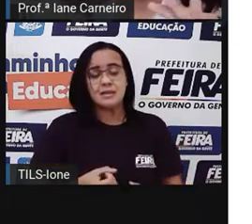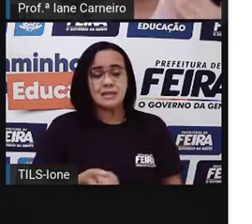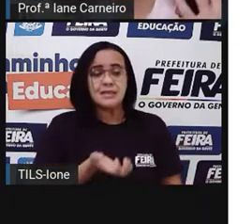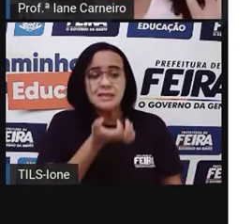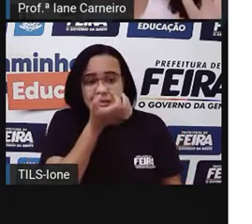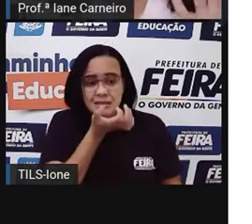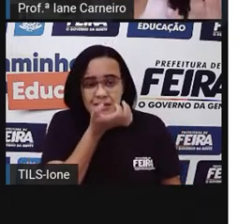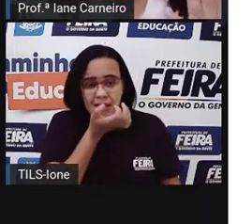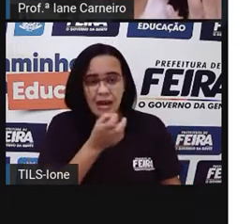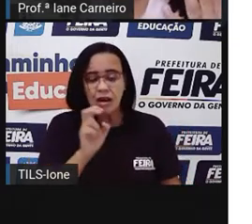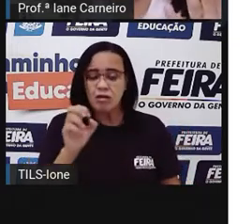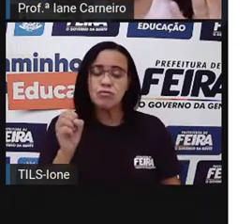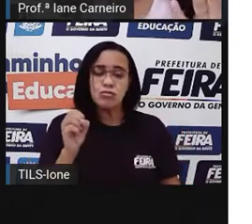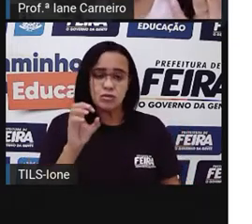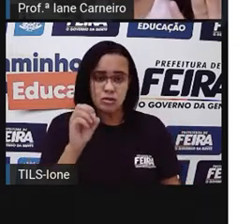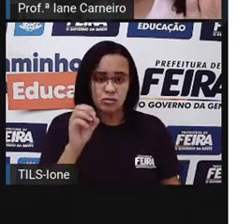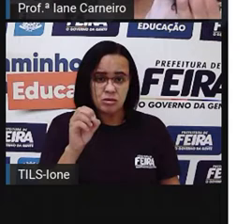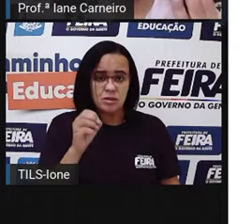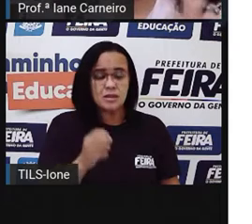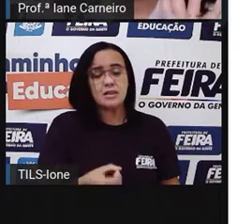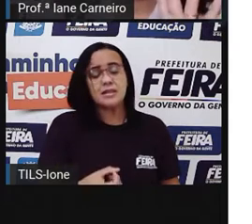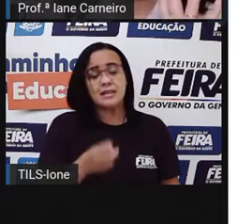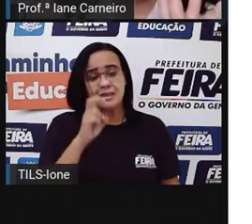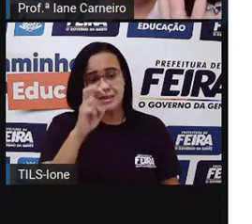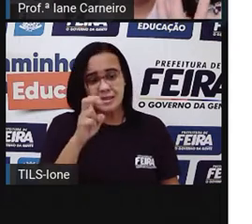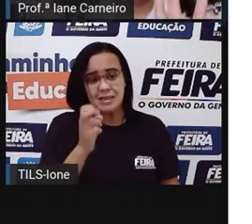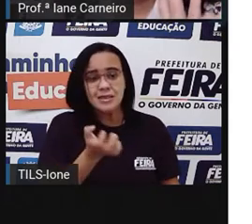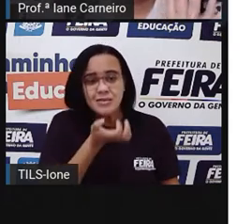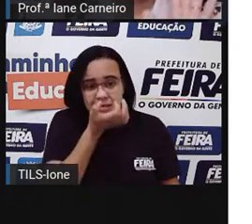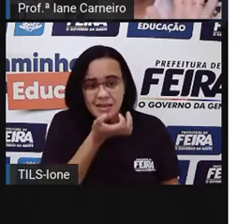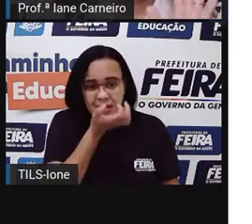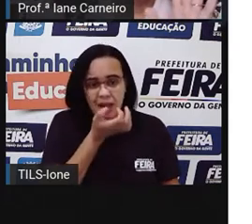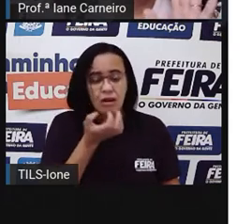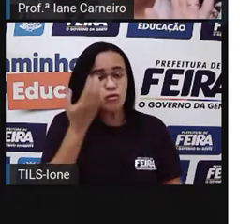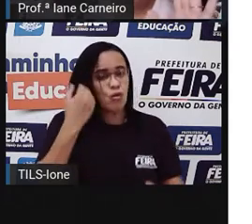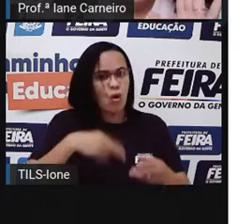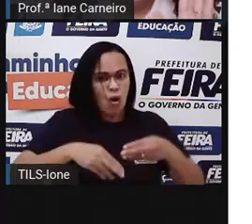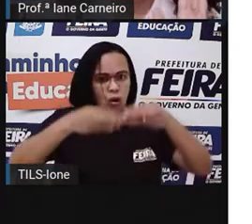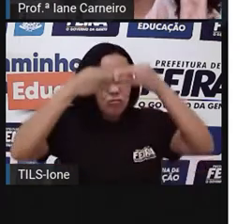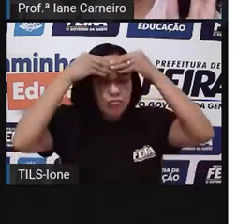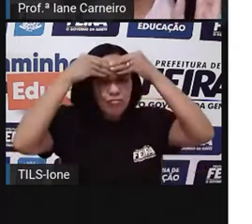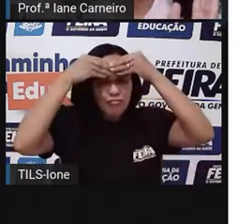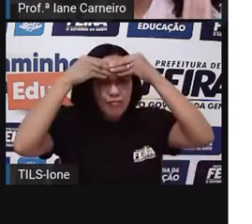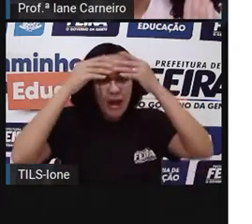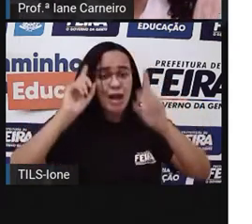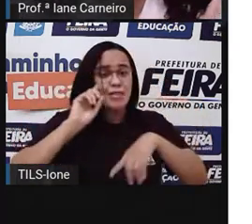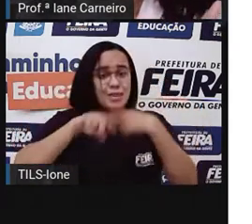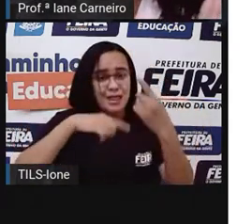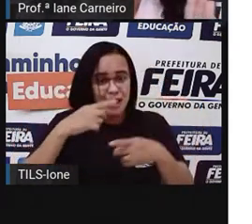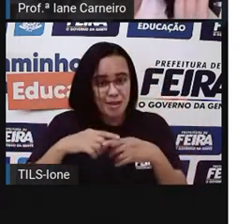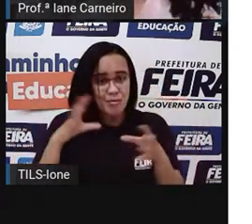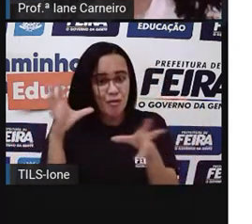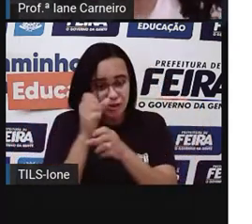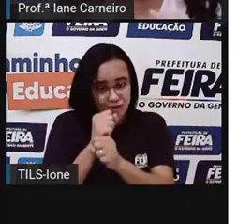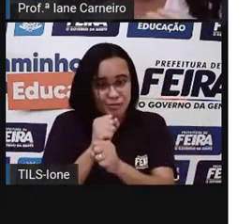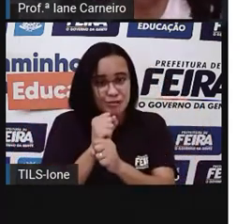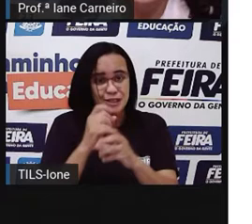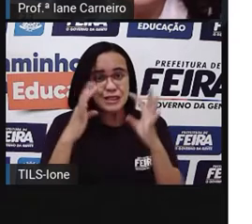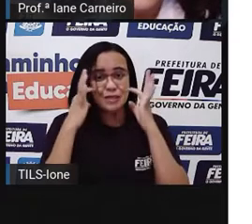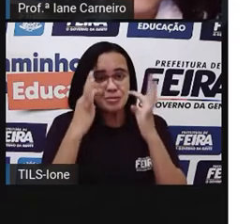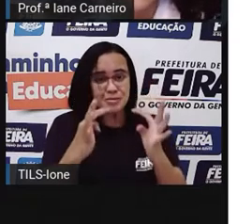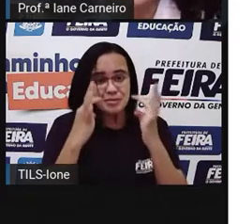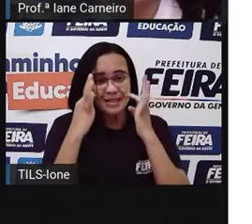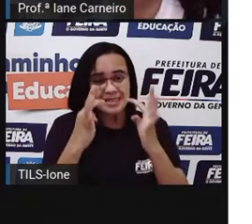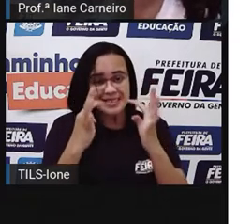E a oitava, R$0,05, tá bom? Então, guarda aí que você vai precisar somar. Observa bem a tela aí. Vai ficar